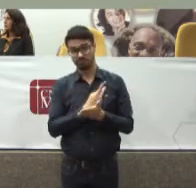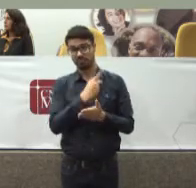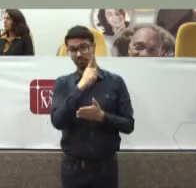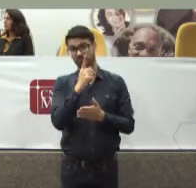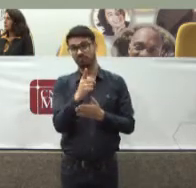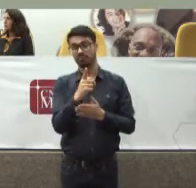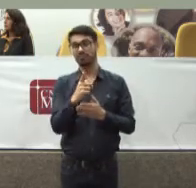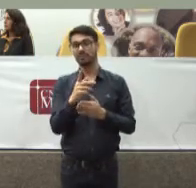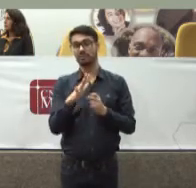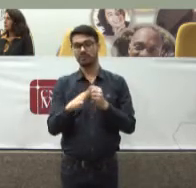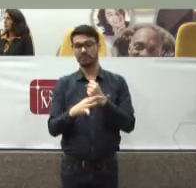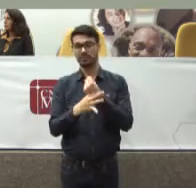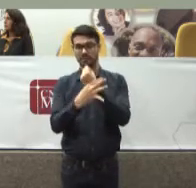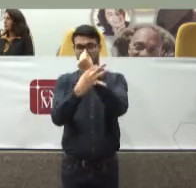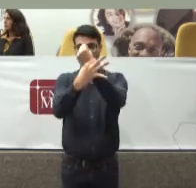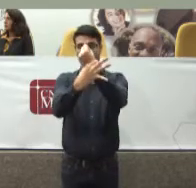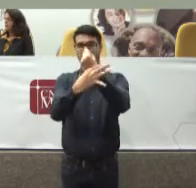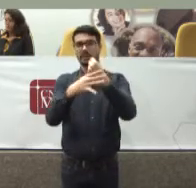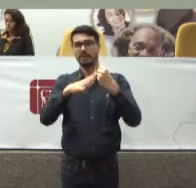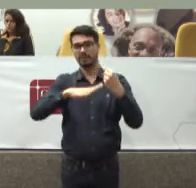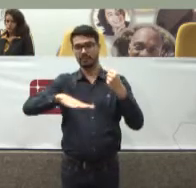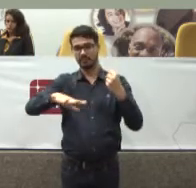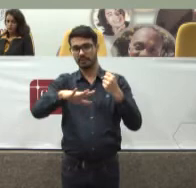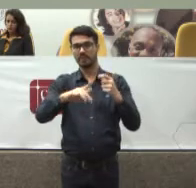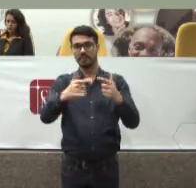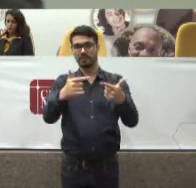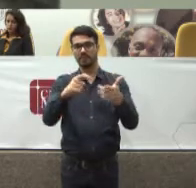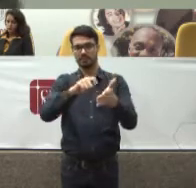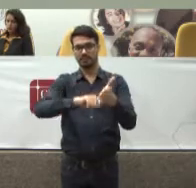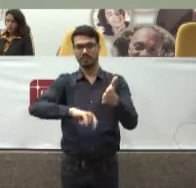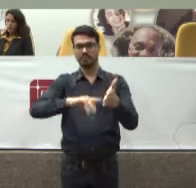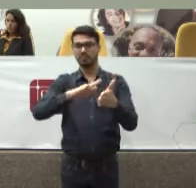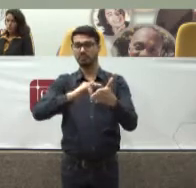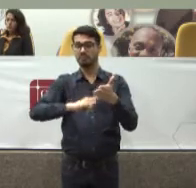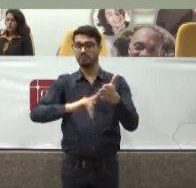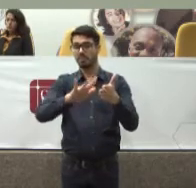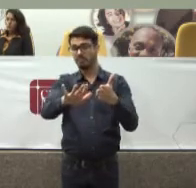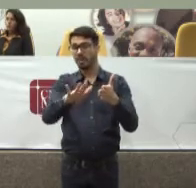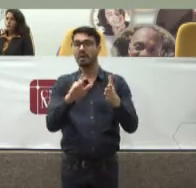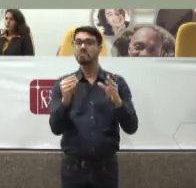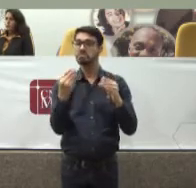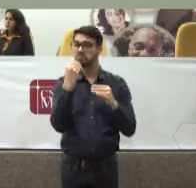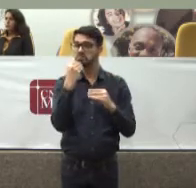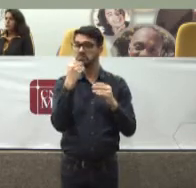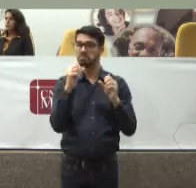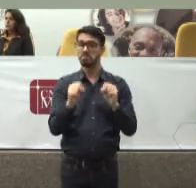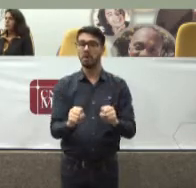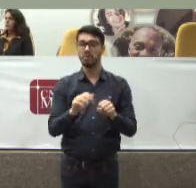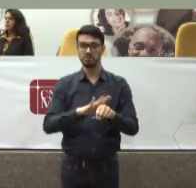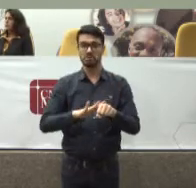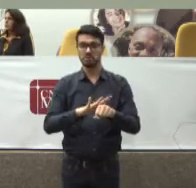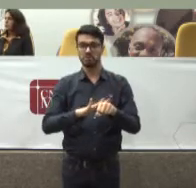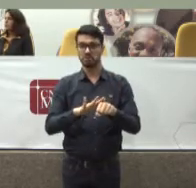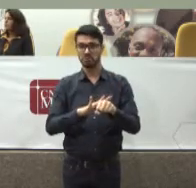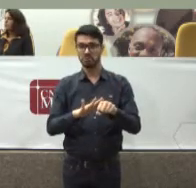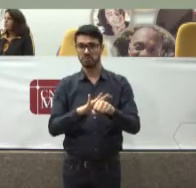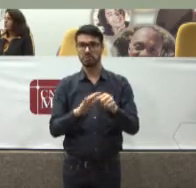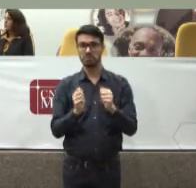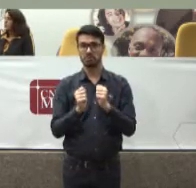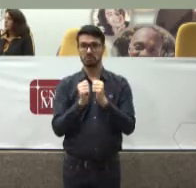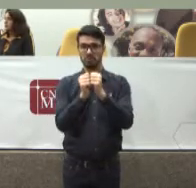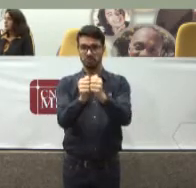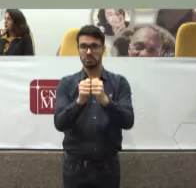defensoria Ainda não tem Termo de cooperação Mas pode Em conversação Junto com O ministério Público